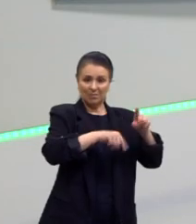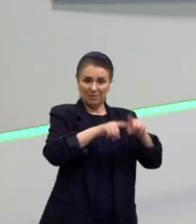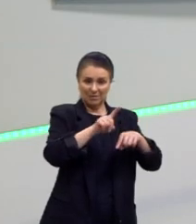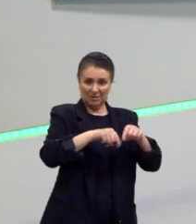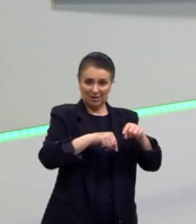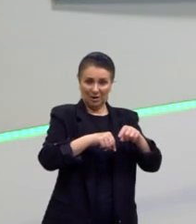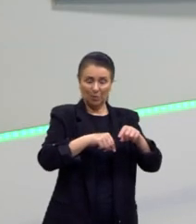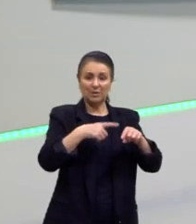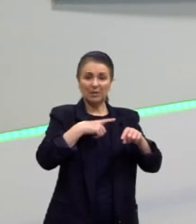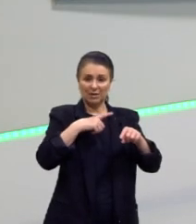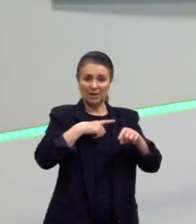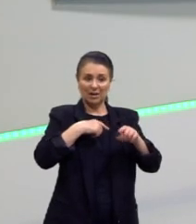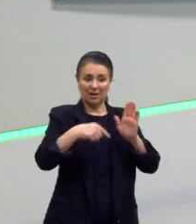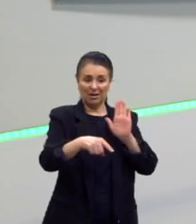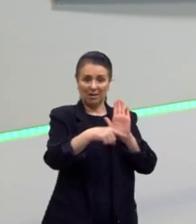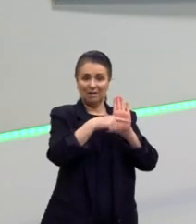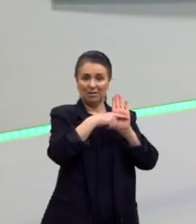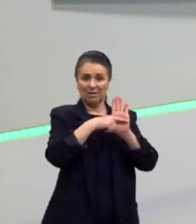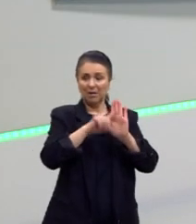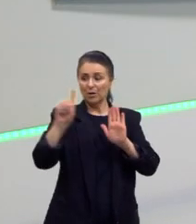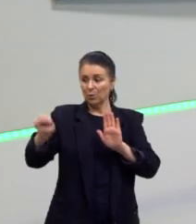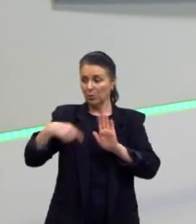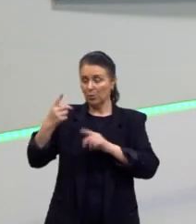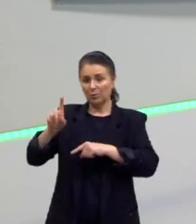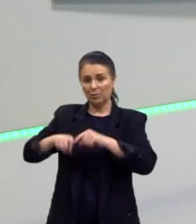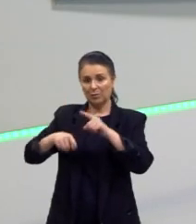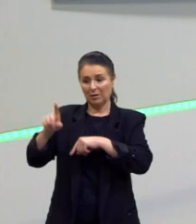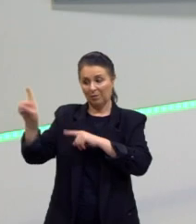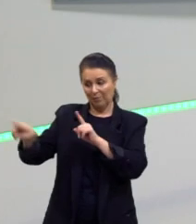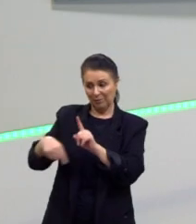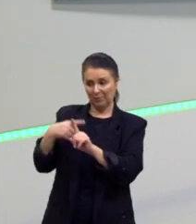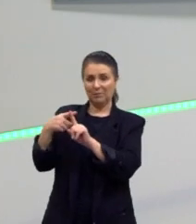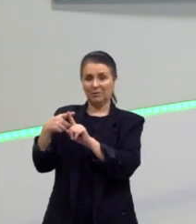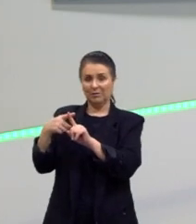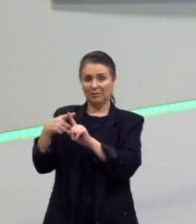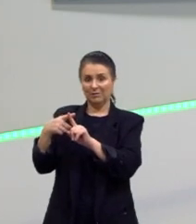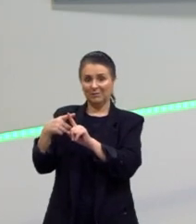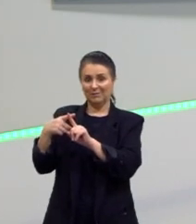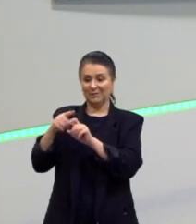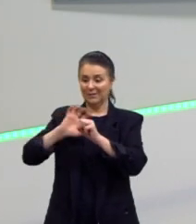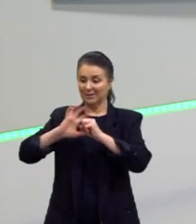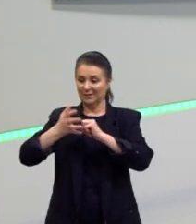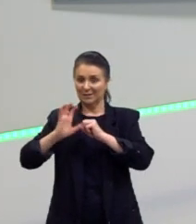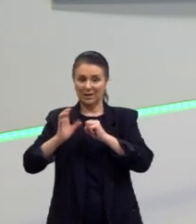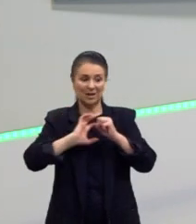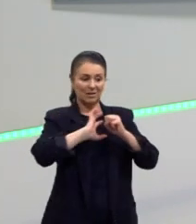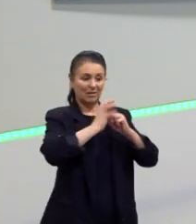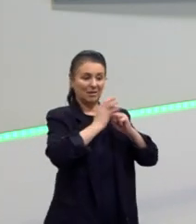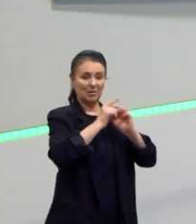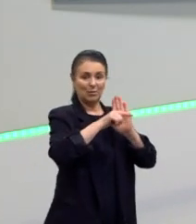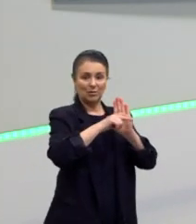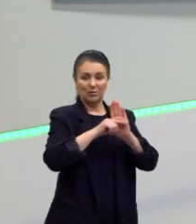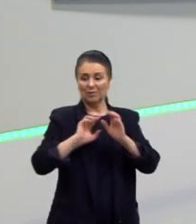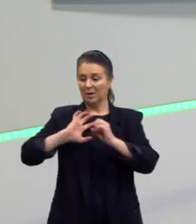e o outro material seja carregado positivamente ou negativamente, né? Eles têm, então,